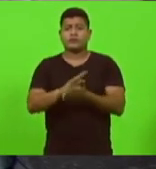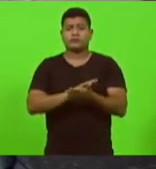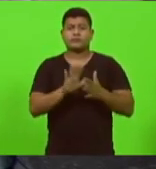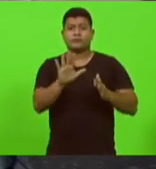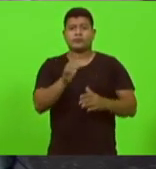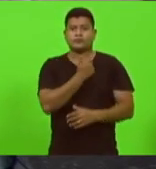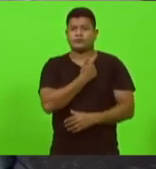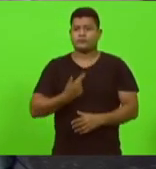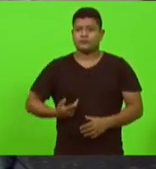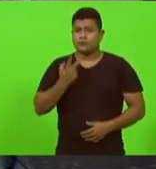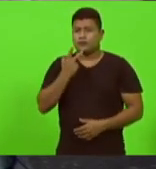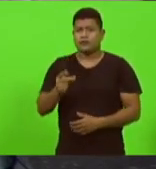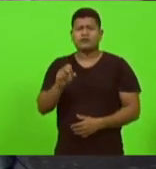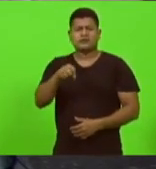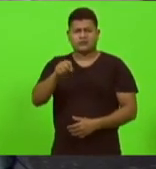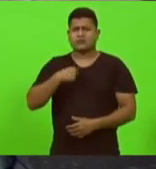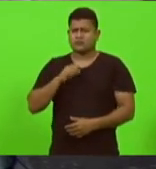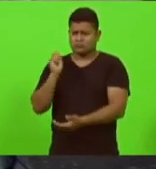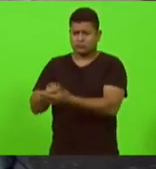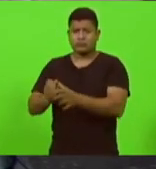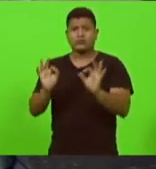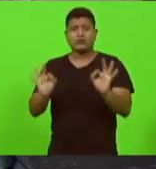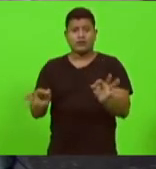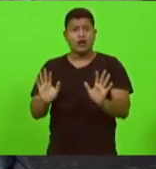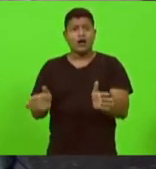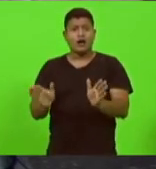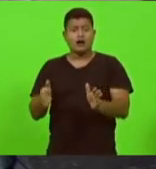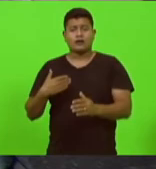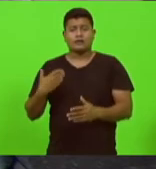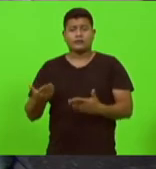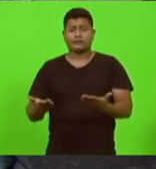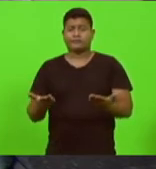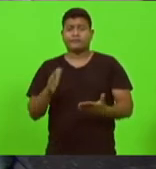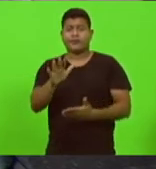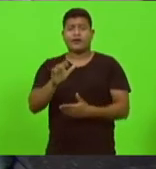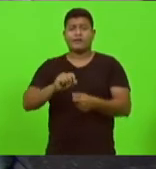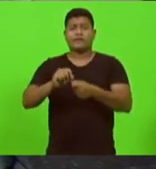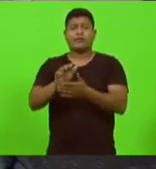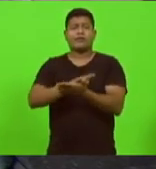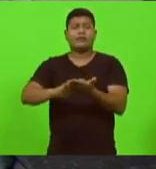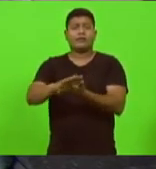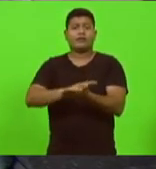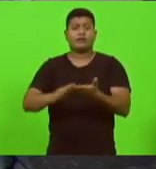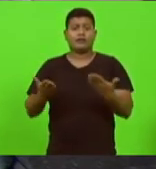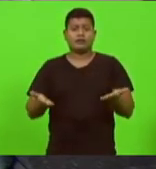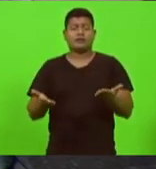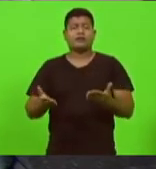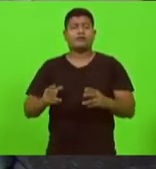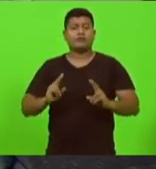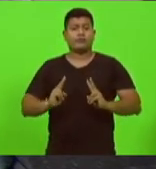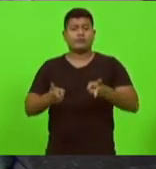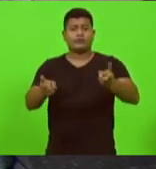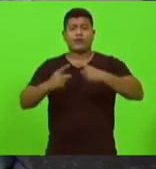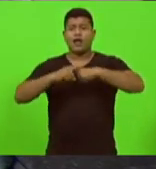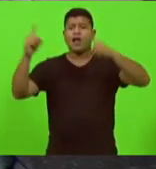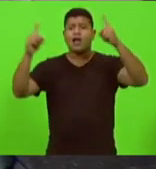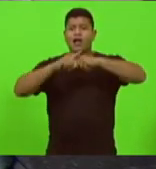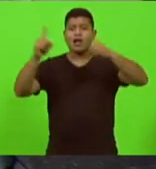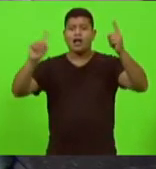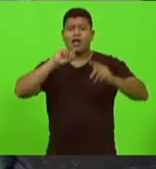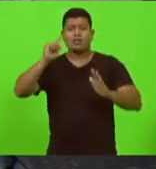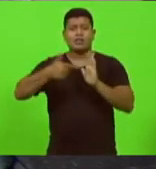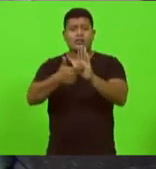feito continuavam as mesmas reclamações continuavam as mesmas denúncias e continuavam os